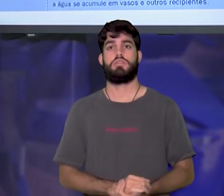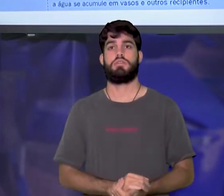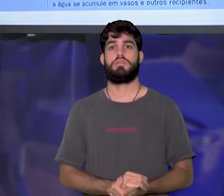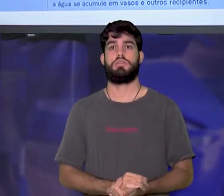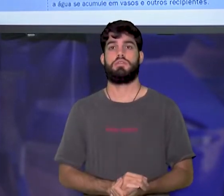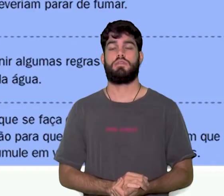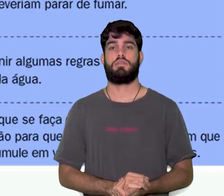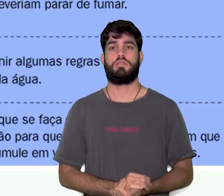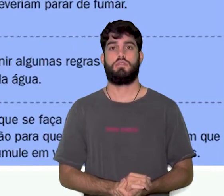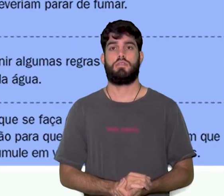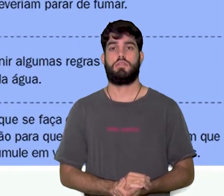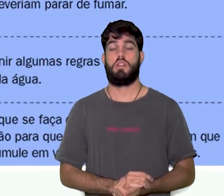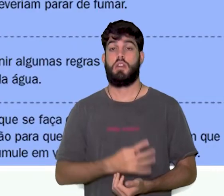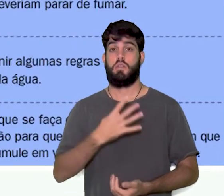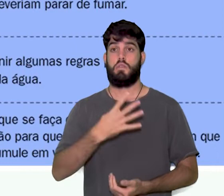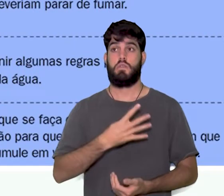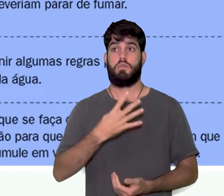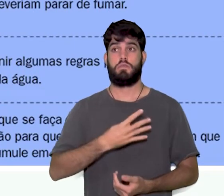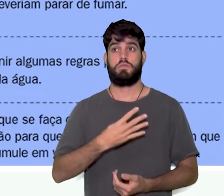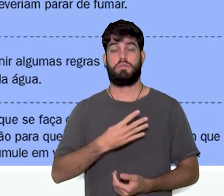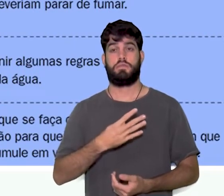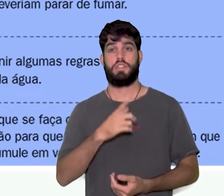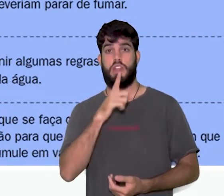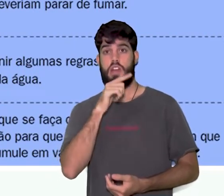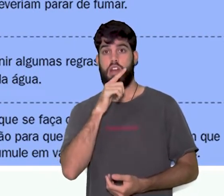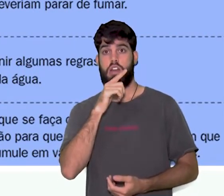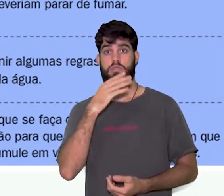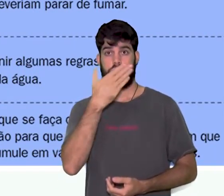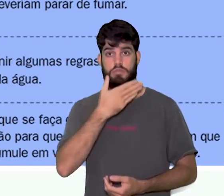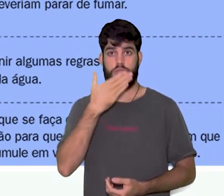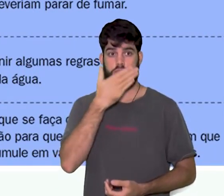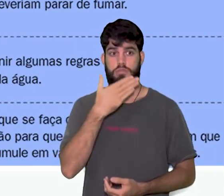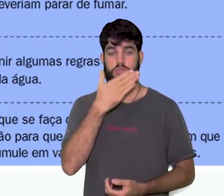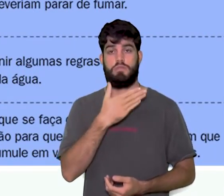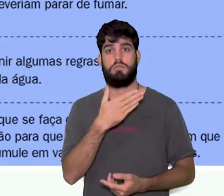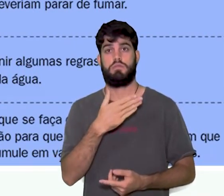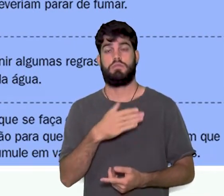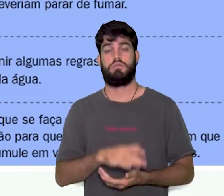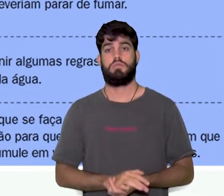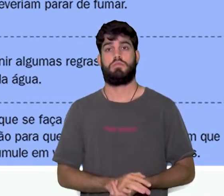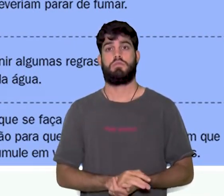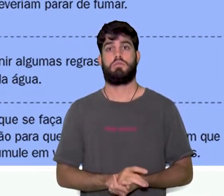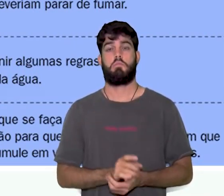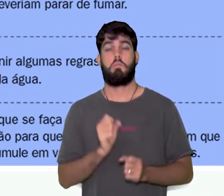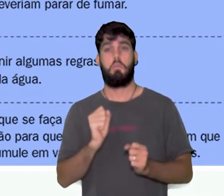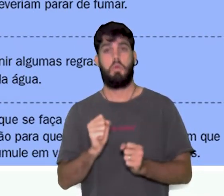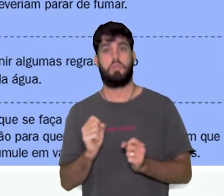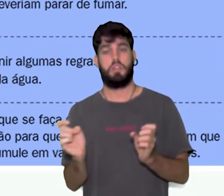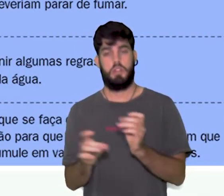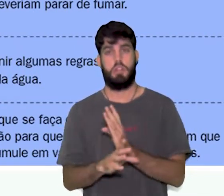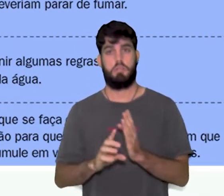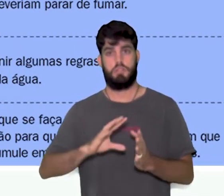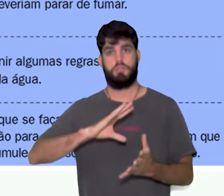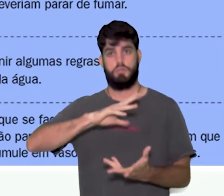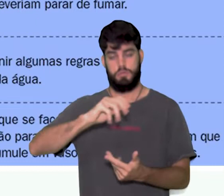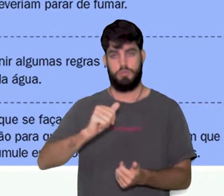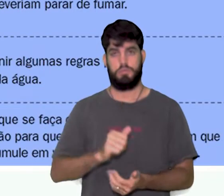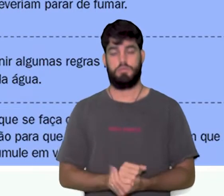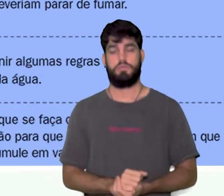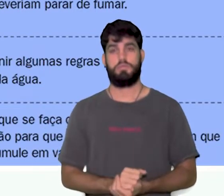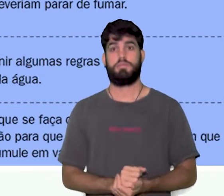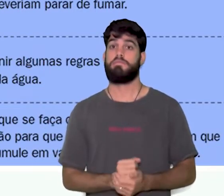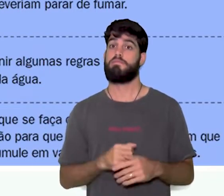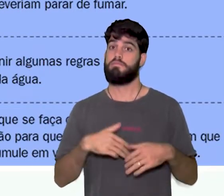A quarta, a água doce, por causa dos abusos cometidos, poderá acabar em nosso planeta. Assim,